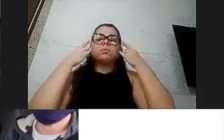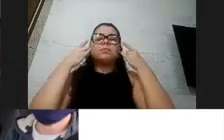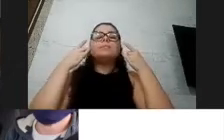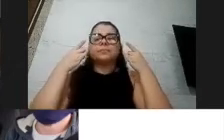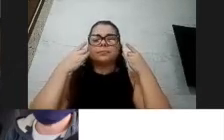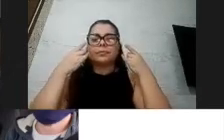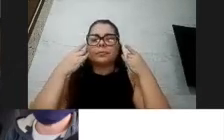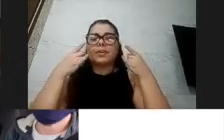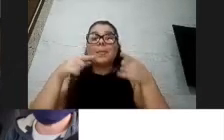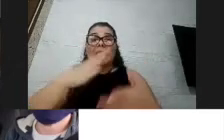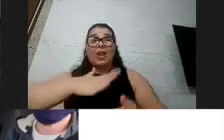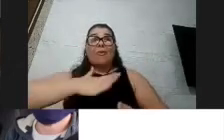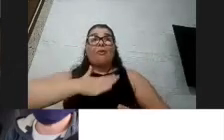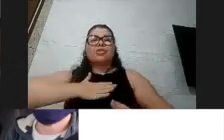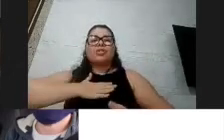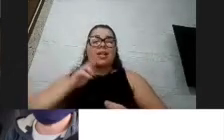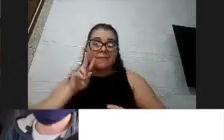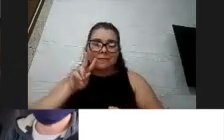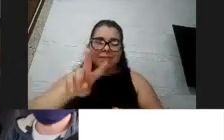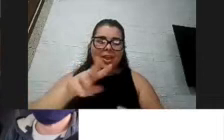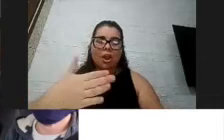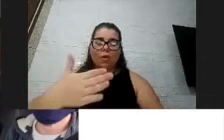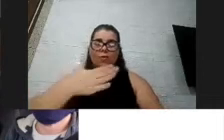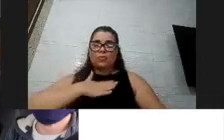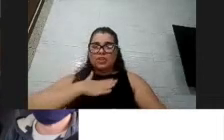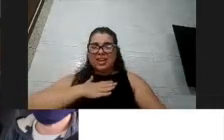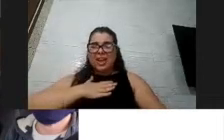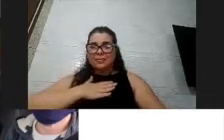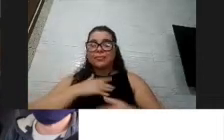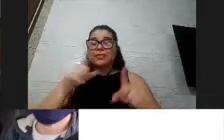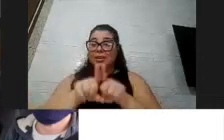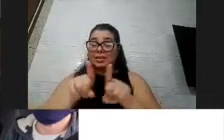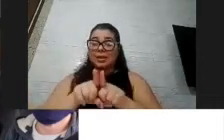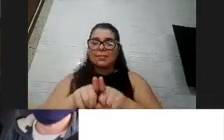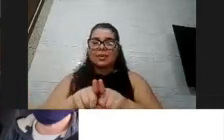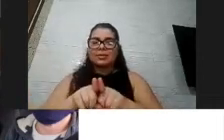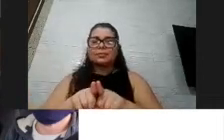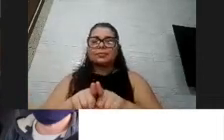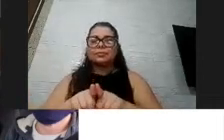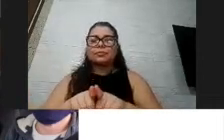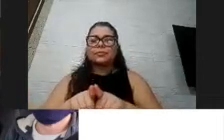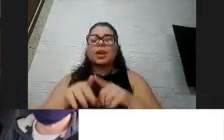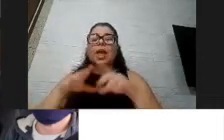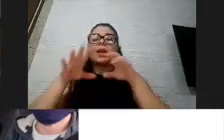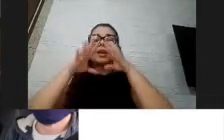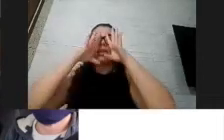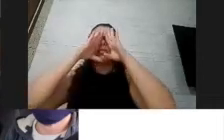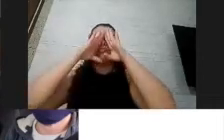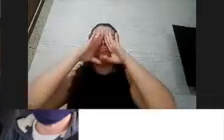goste daquela máscara. Importante também os encaixes, então aquelas mais anatômicas que tem,